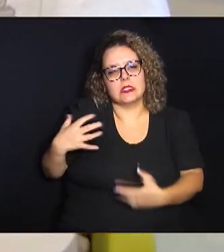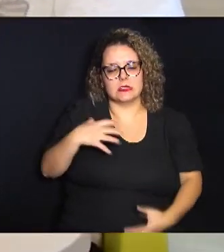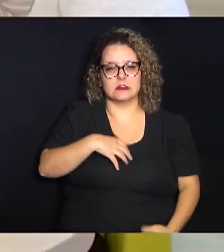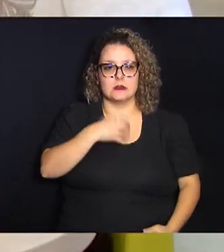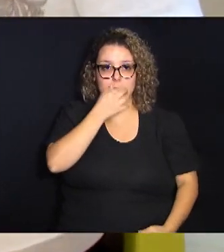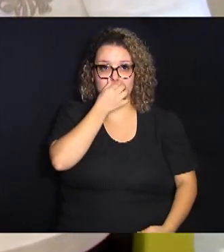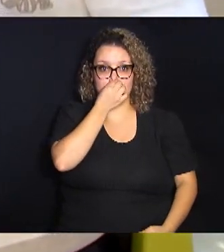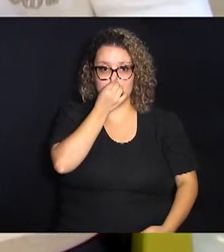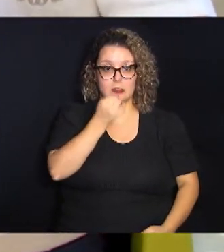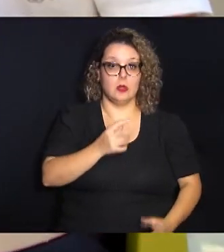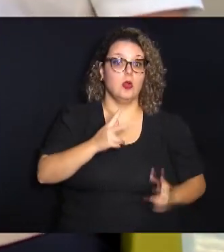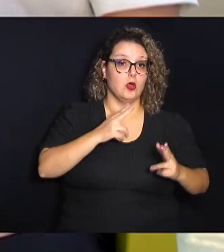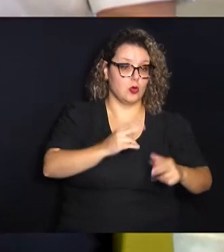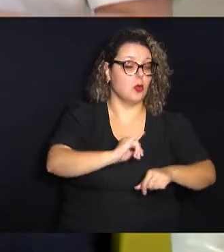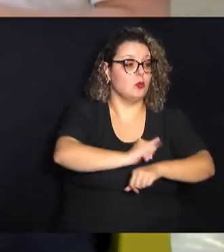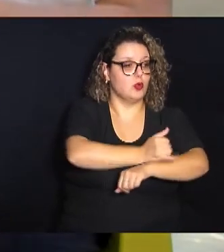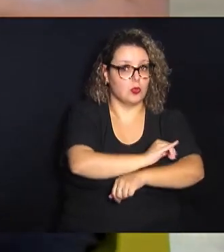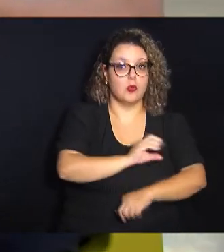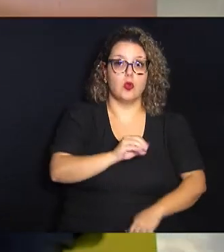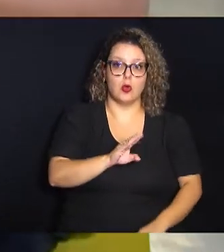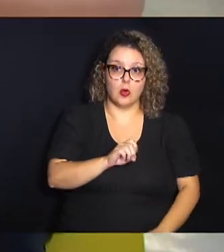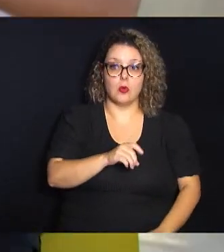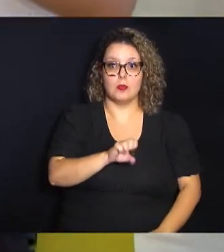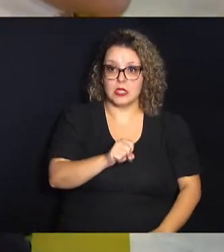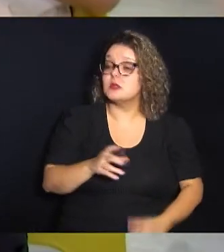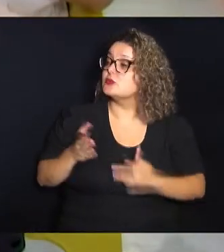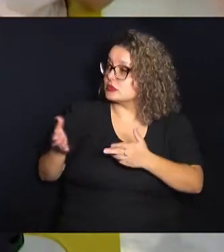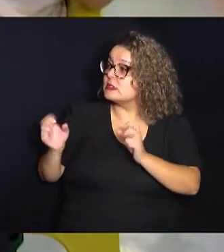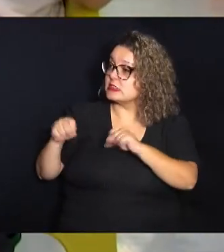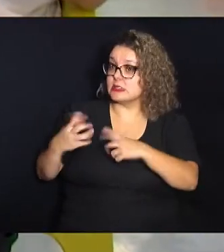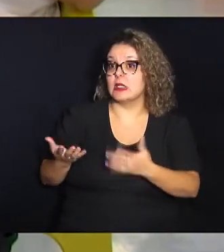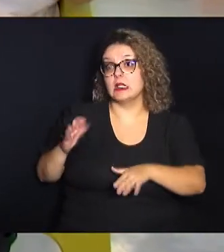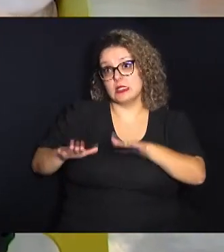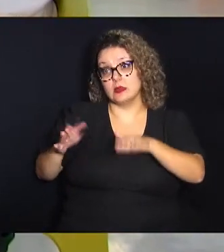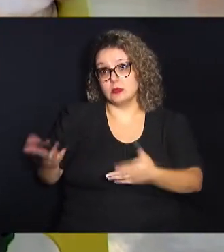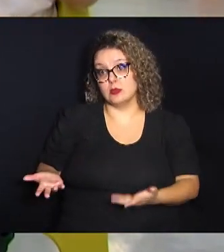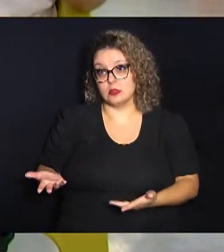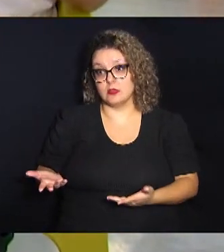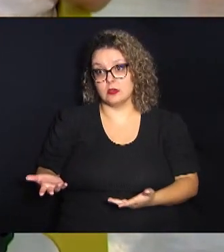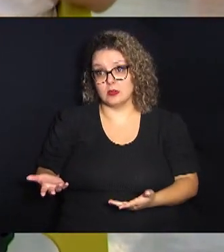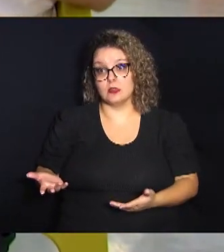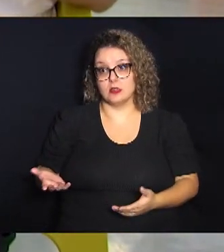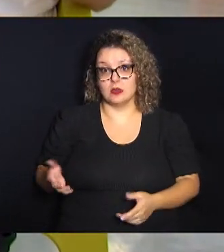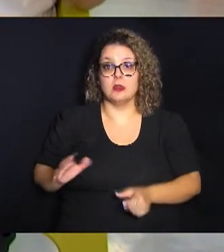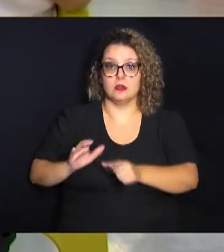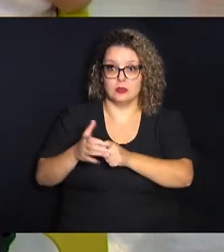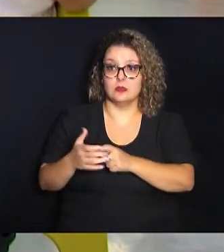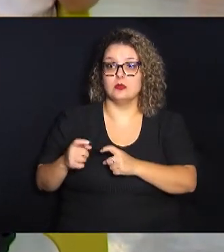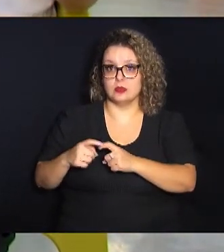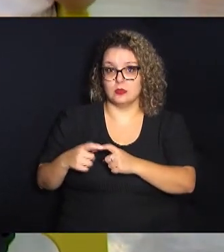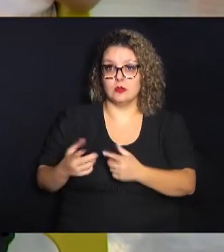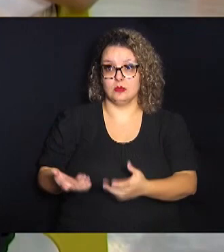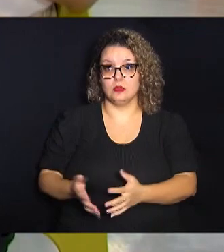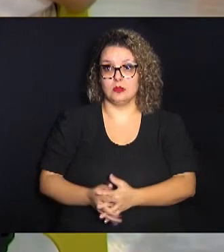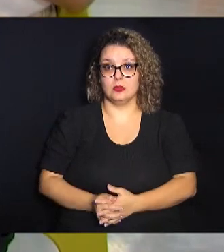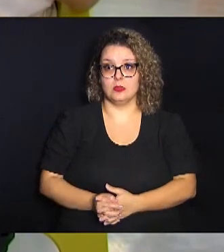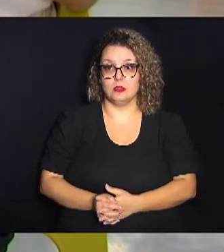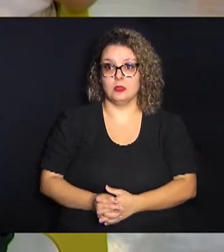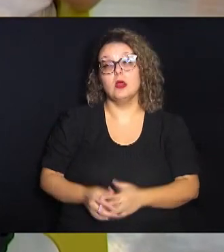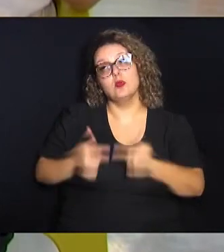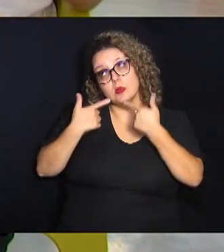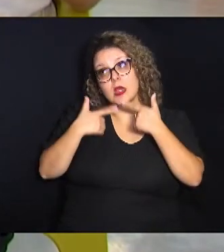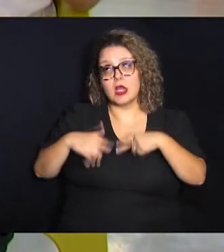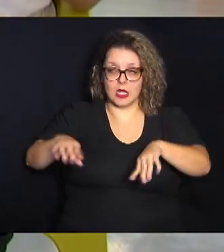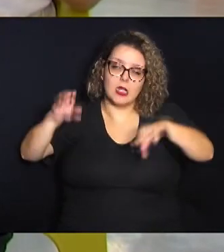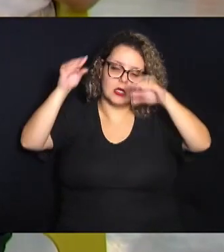o gordo e obeso o gordo e obeso nesse caso dependendo esse seria o perfeito na linguagem popular